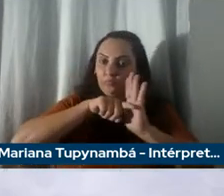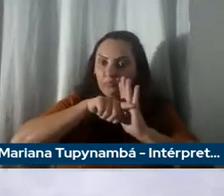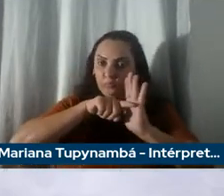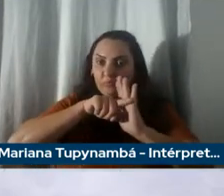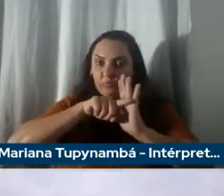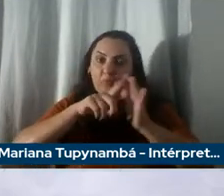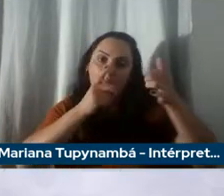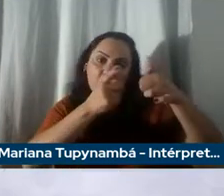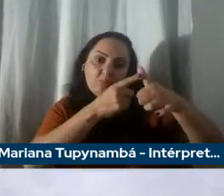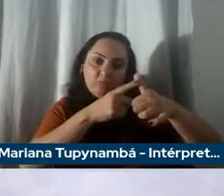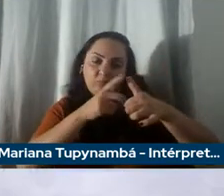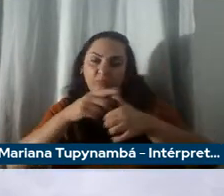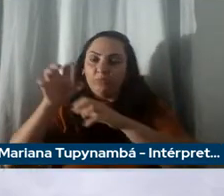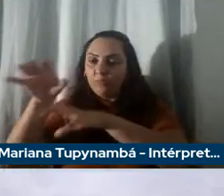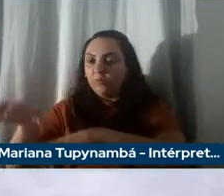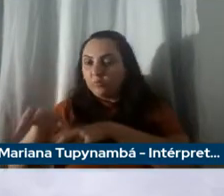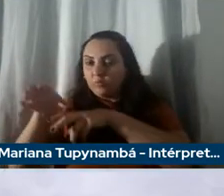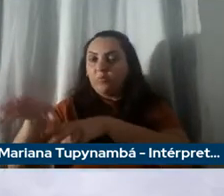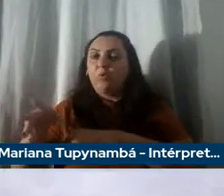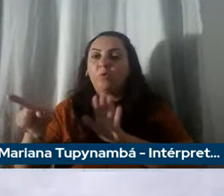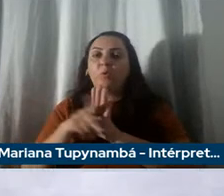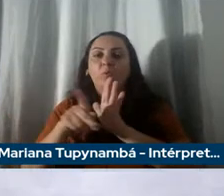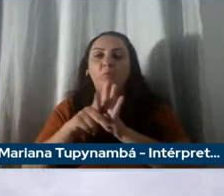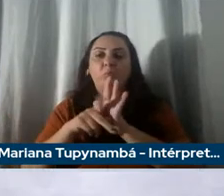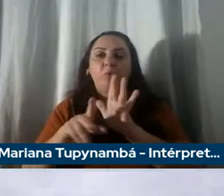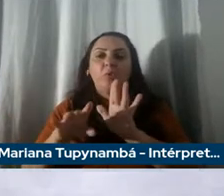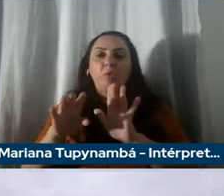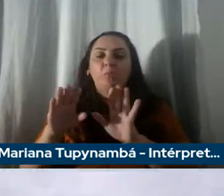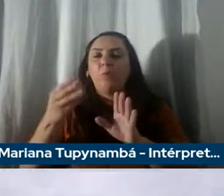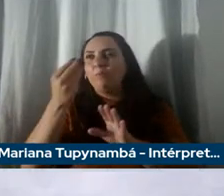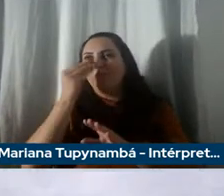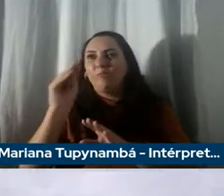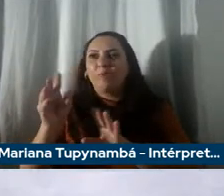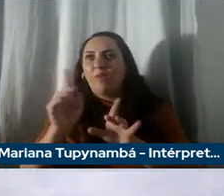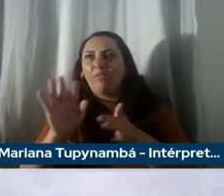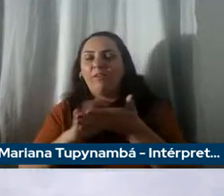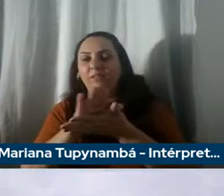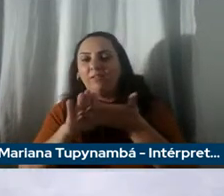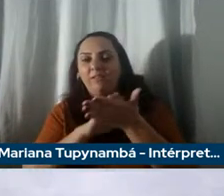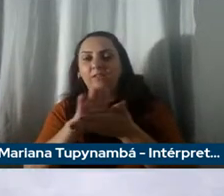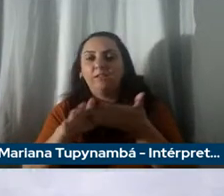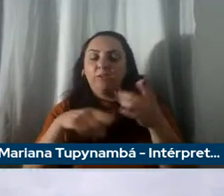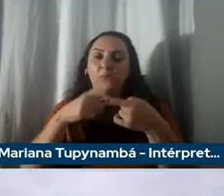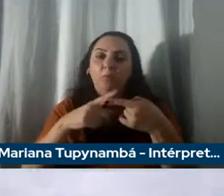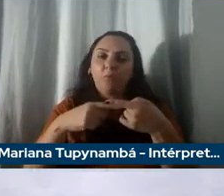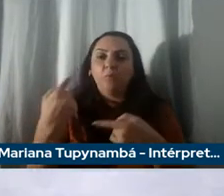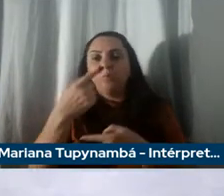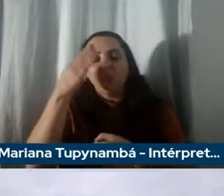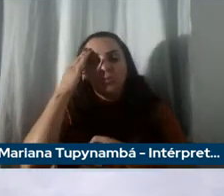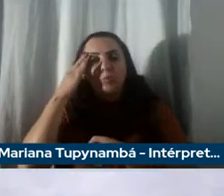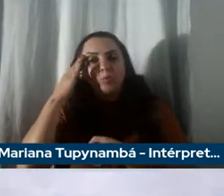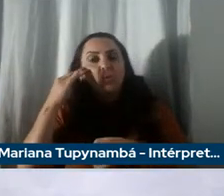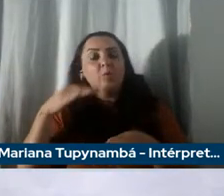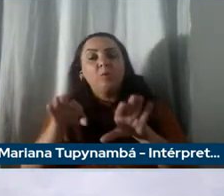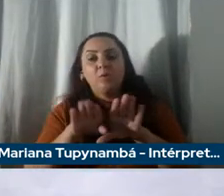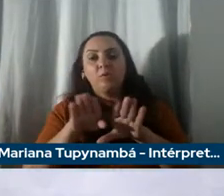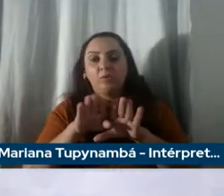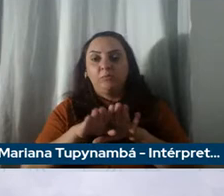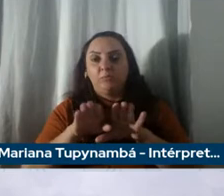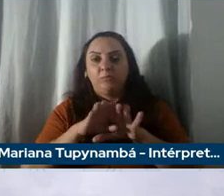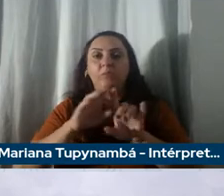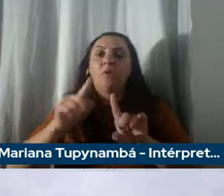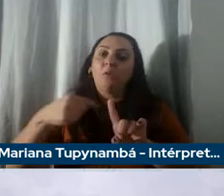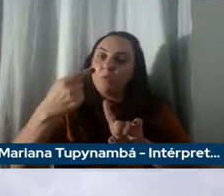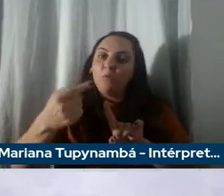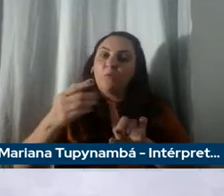primeiramente explorando sem deixar de lado o resto porque sabemos que uma segunda leva de eletrificação vai chegar